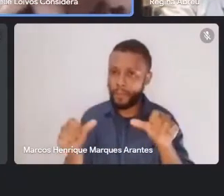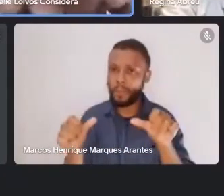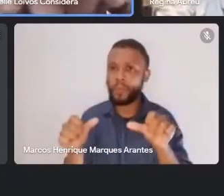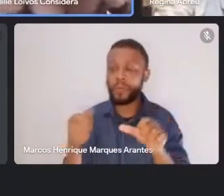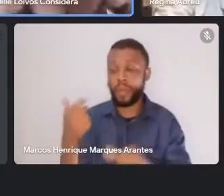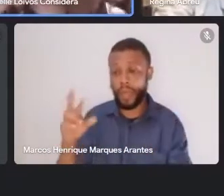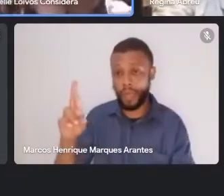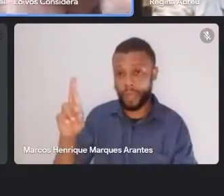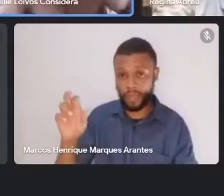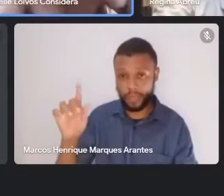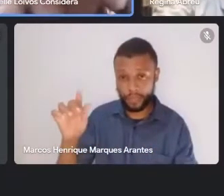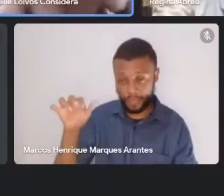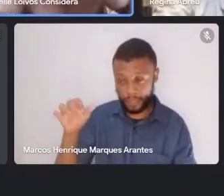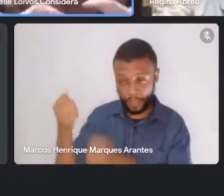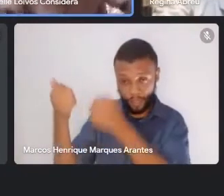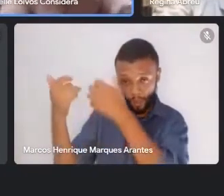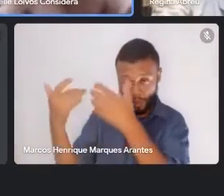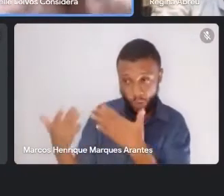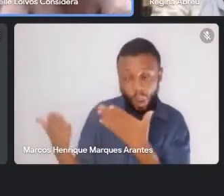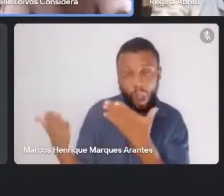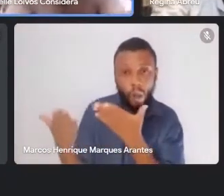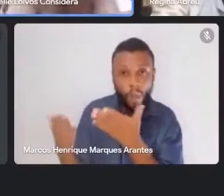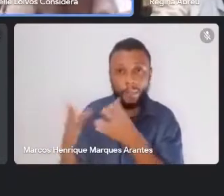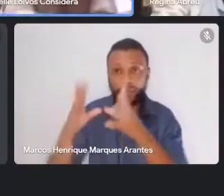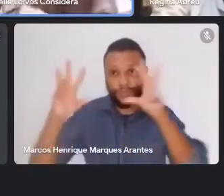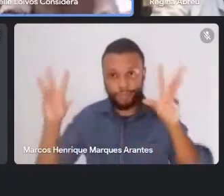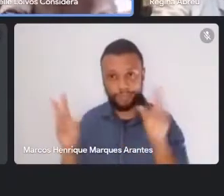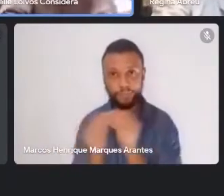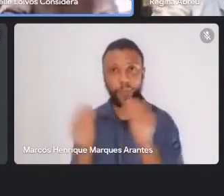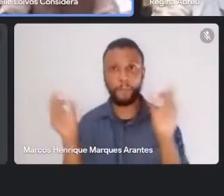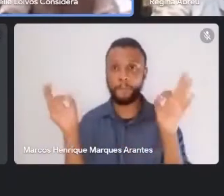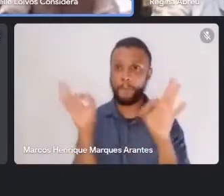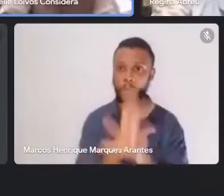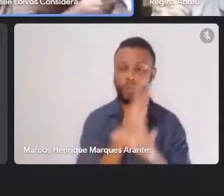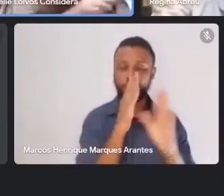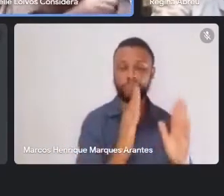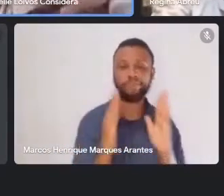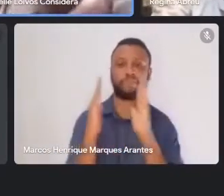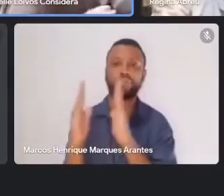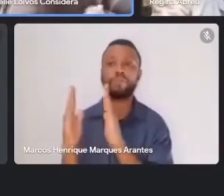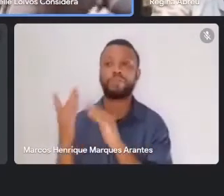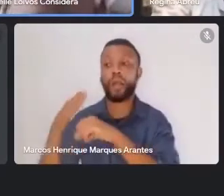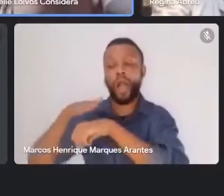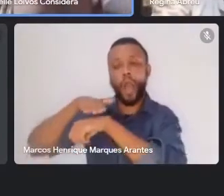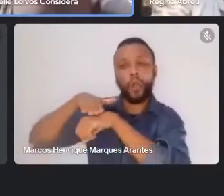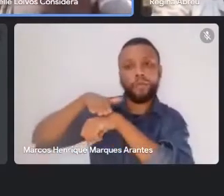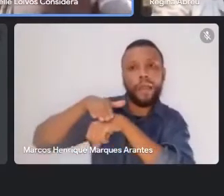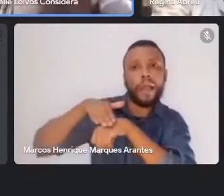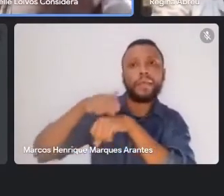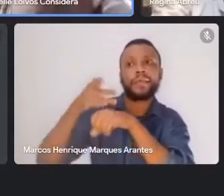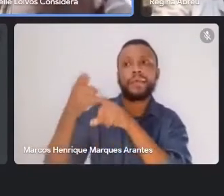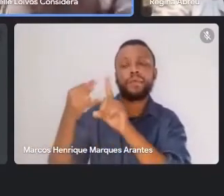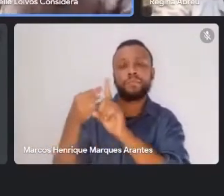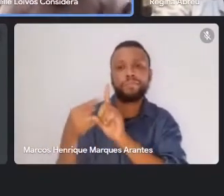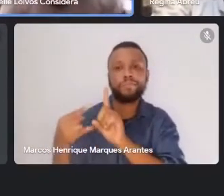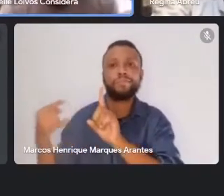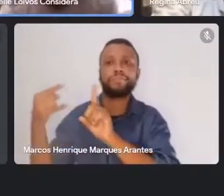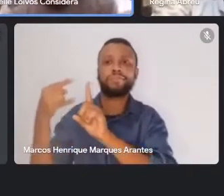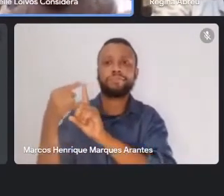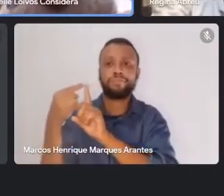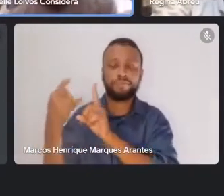agora. Só para a gente fechar esse bloco e partir agora, sim, para a conversa entre os pares. Tem vários